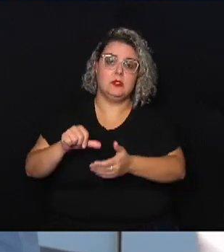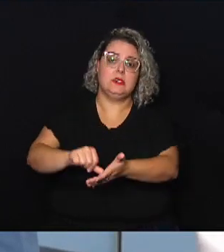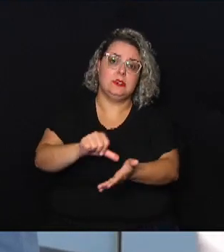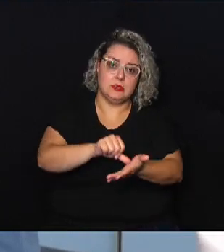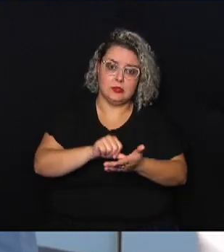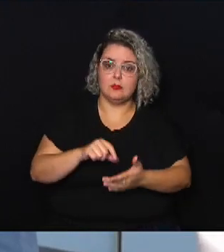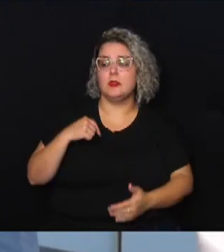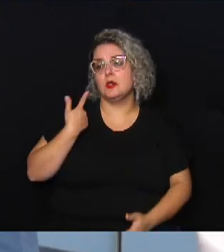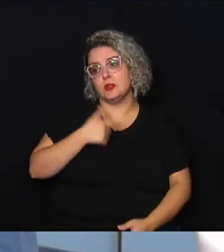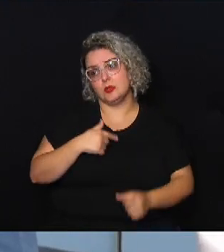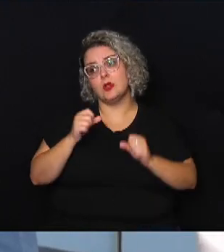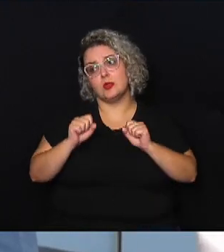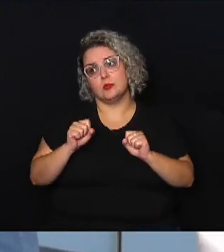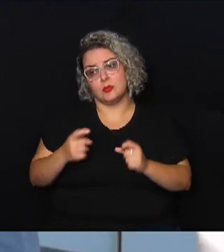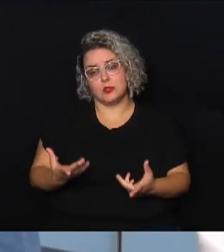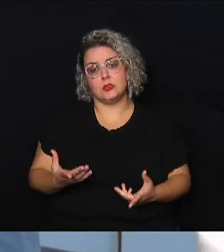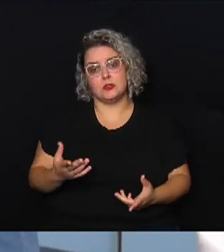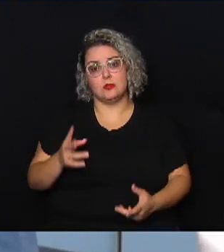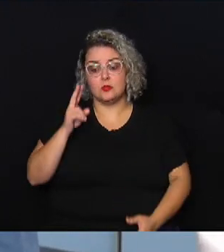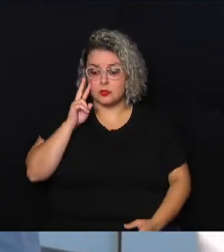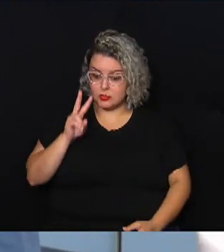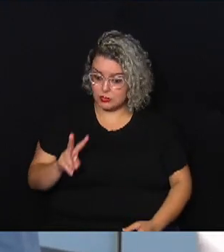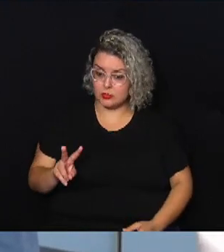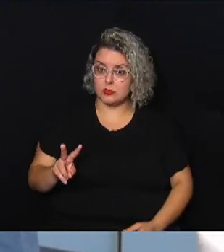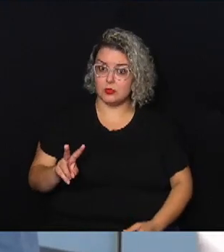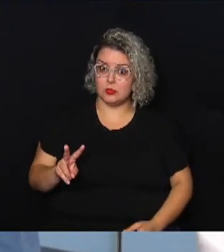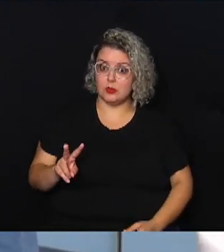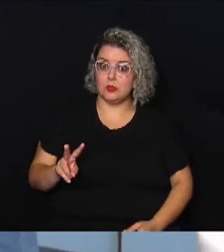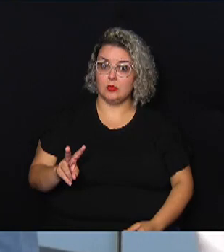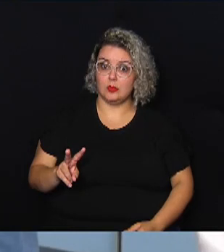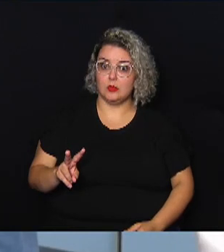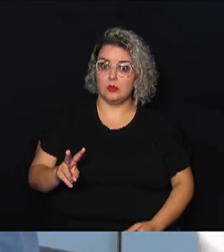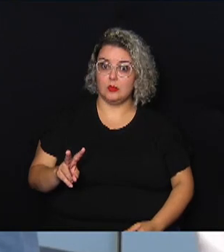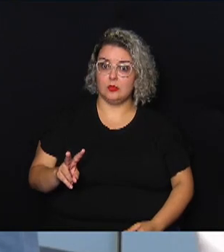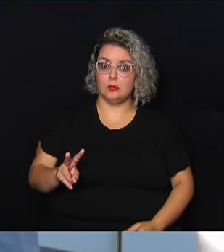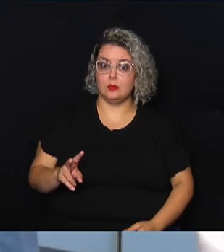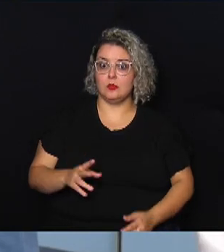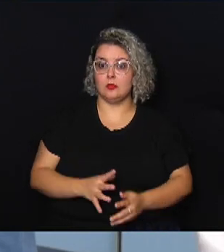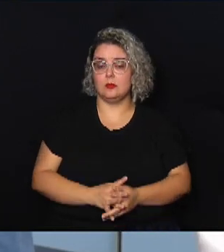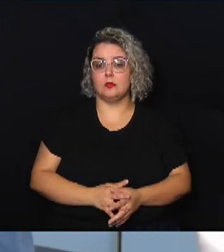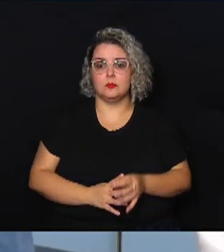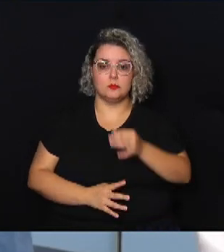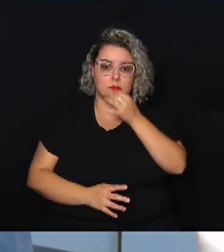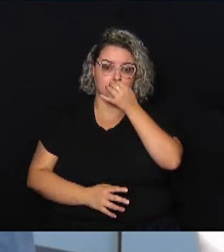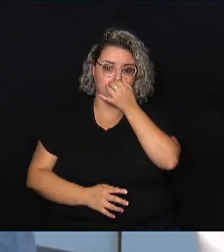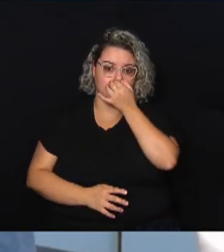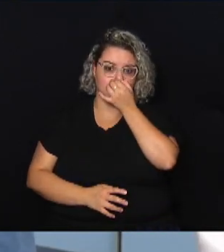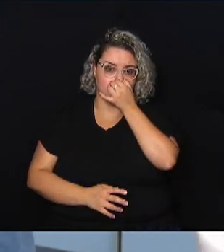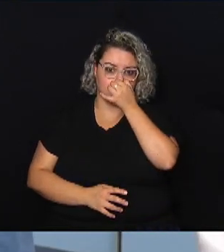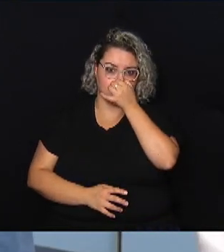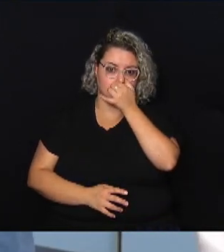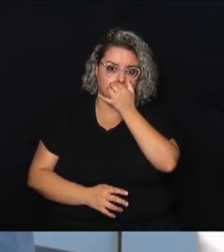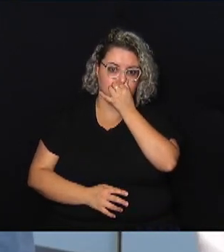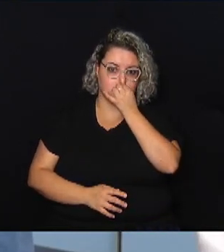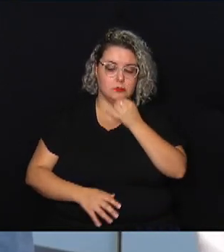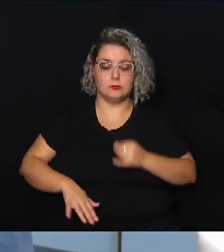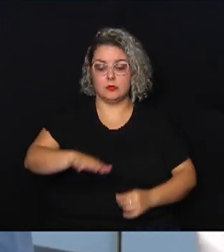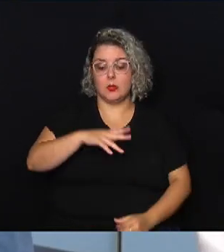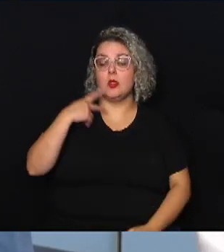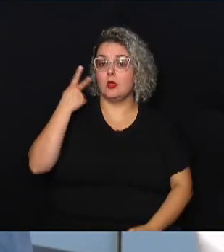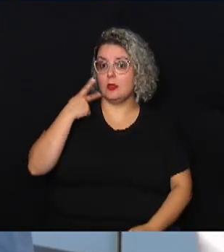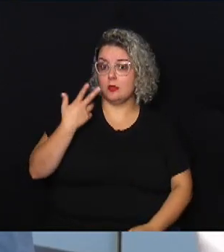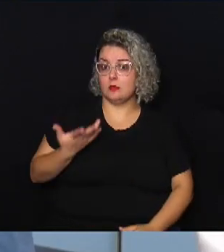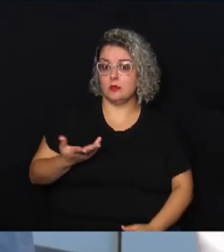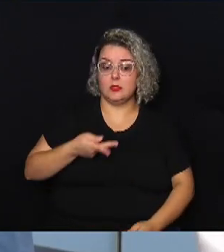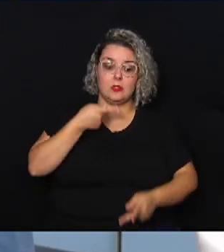que nós possamos deslumbrar pelo menos sair da inércia da política para a prática da